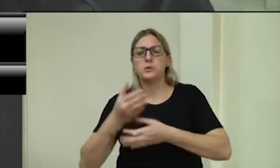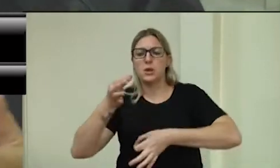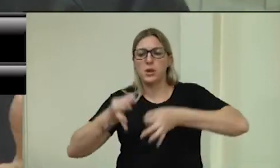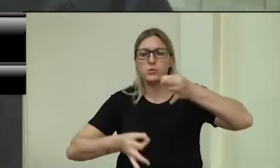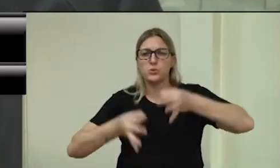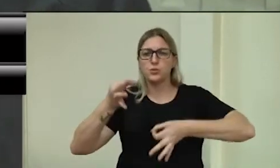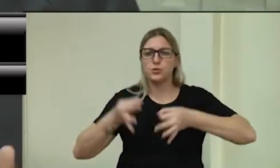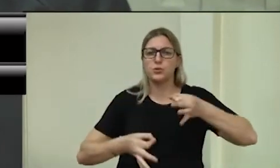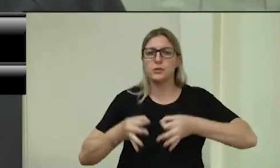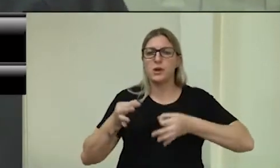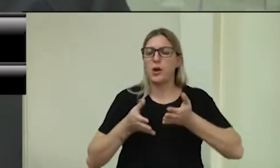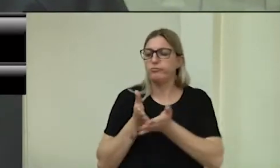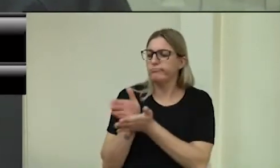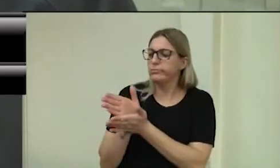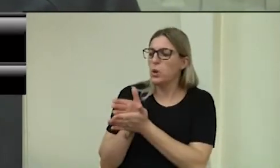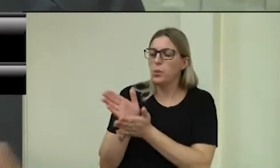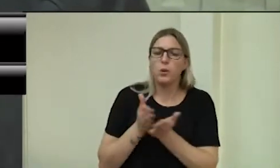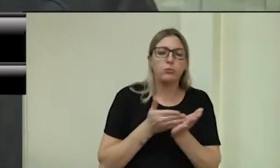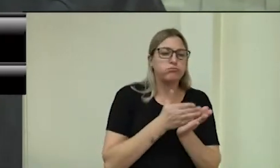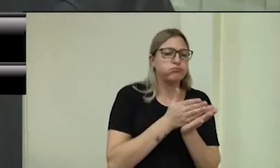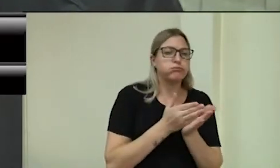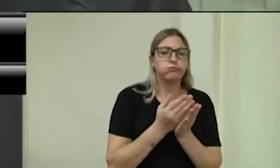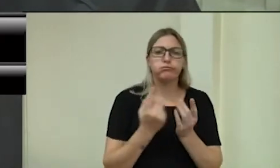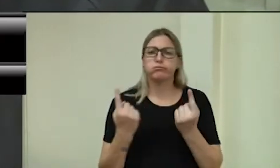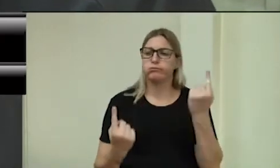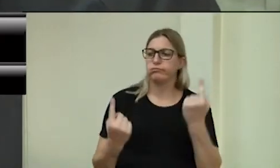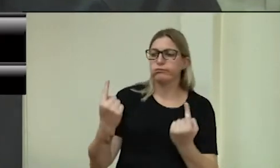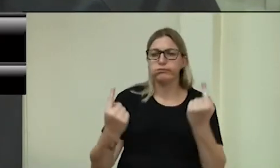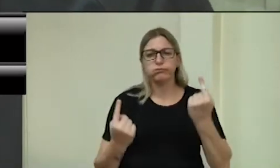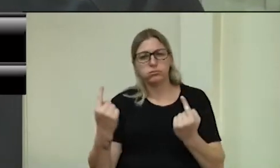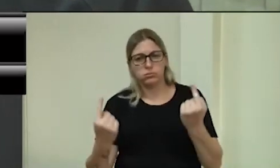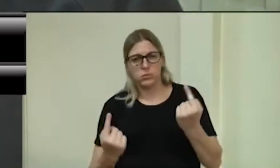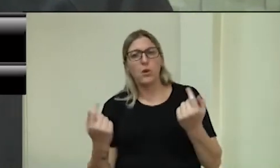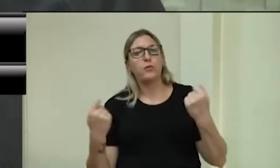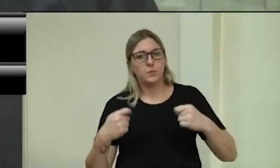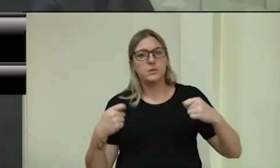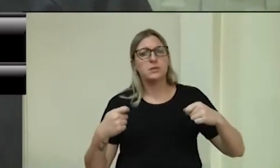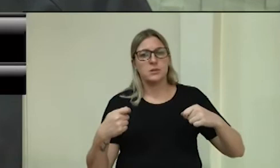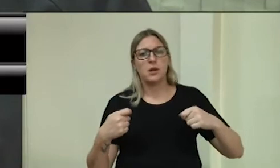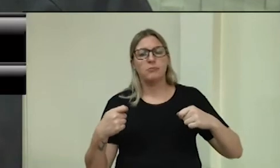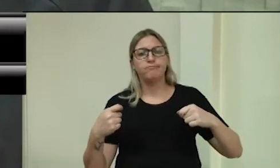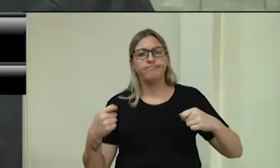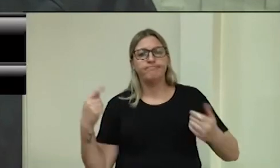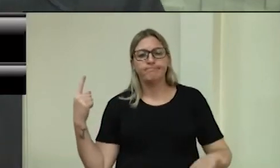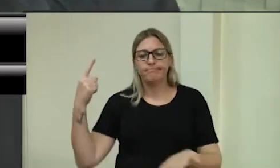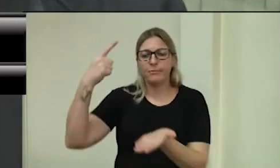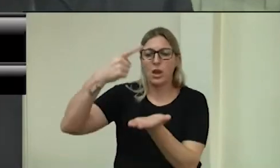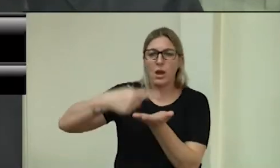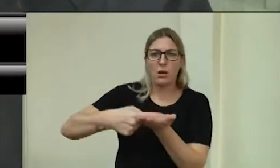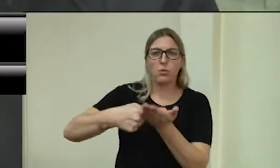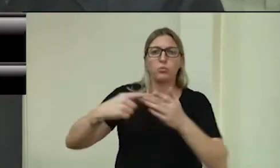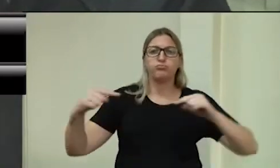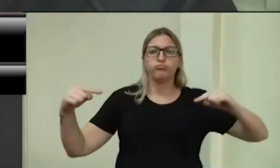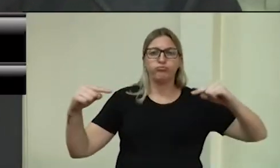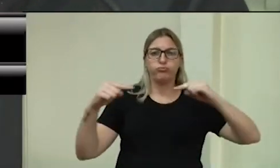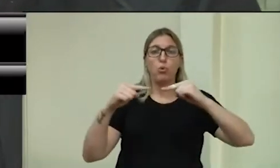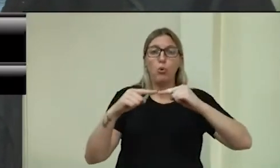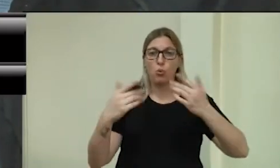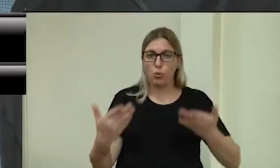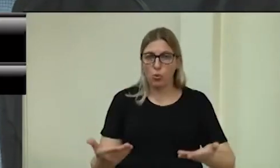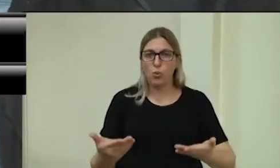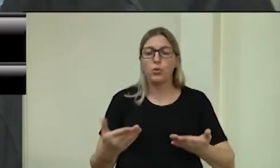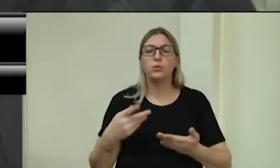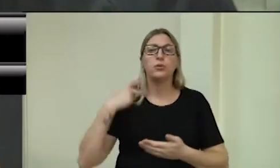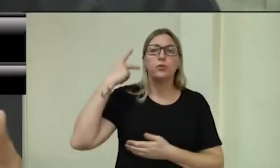assim, incomodando, então, a gente vai ter que chegar no meio termo. O vereador Alida Uzoto nos acompanhou também na conversa com o vice-prefeito na semana